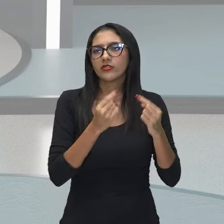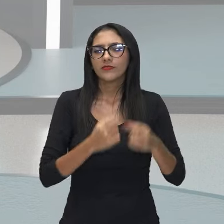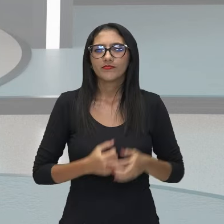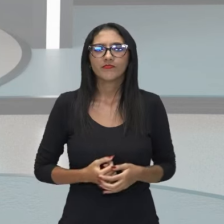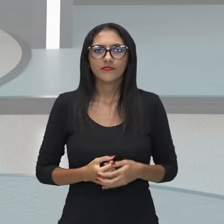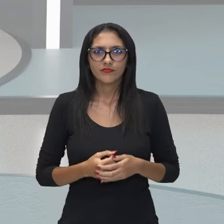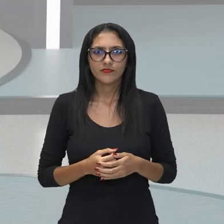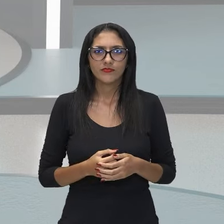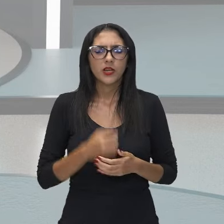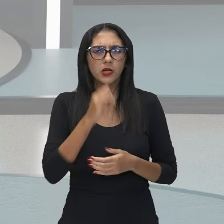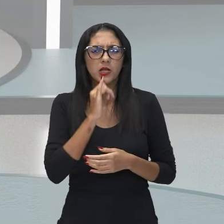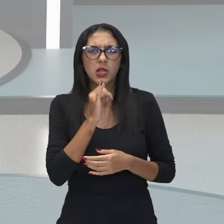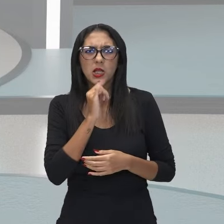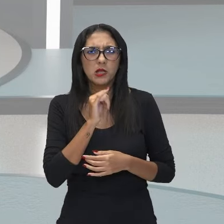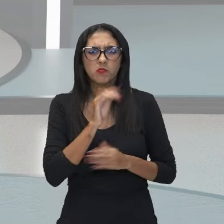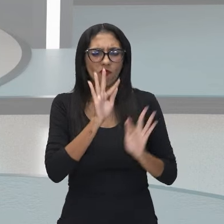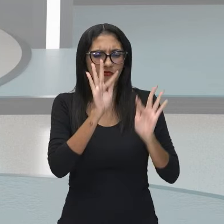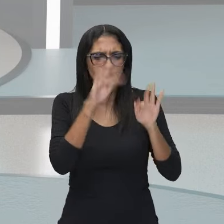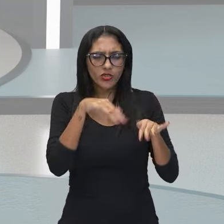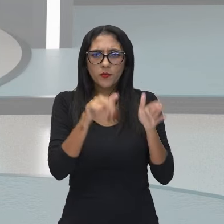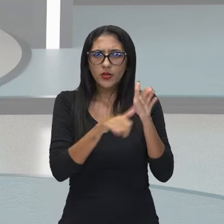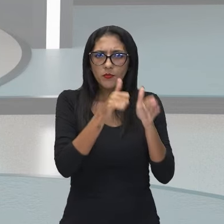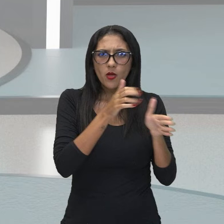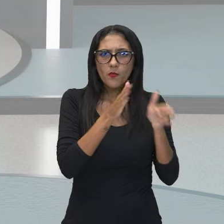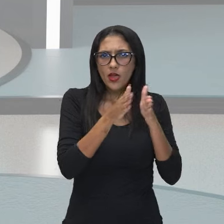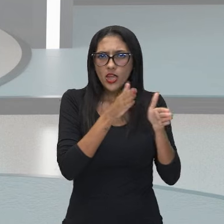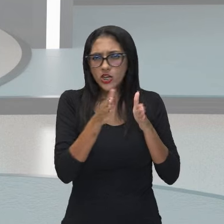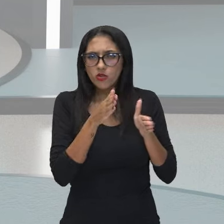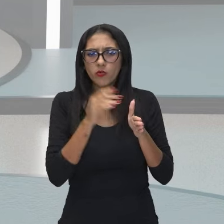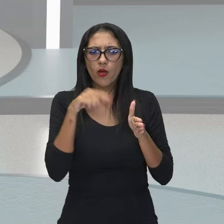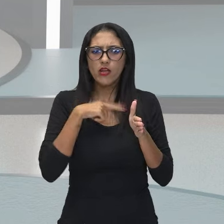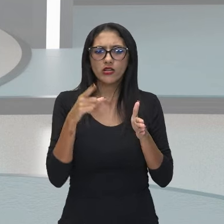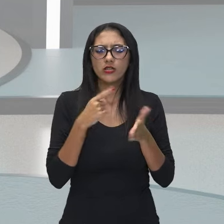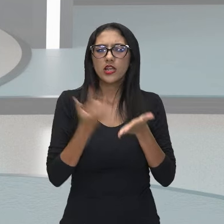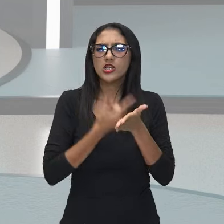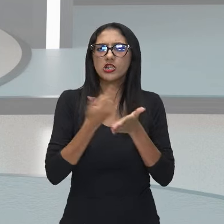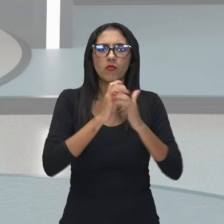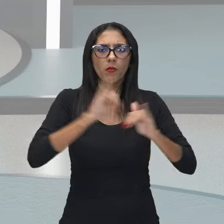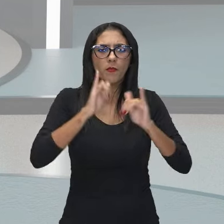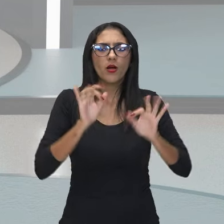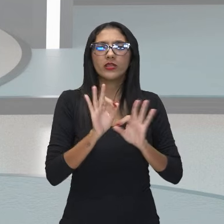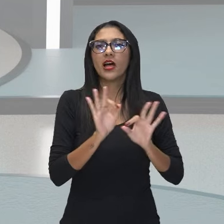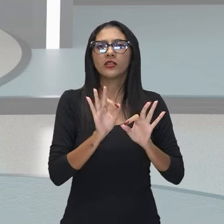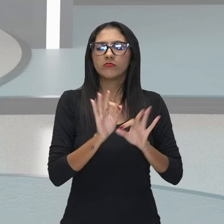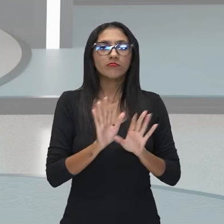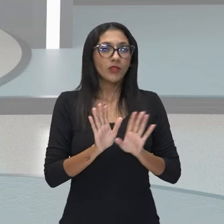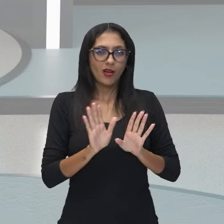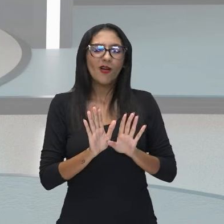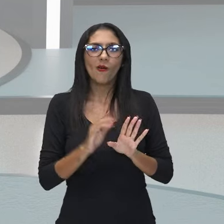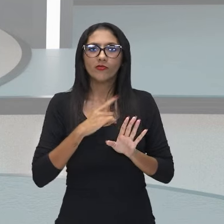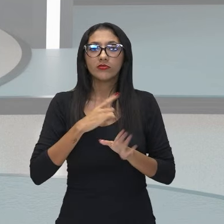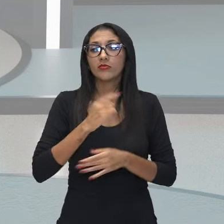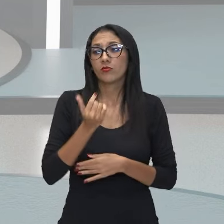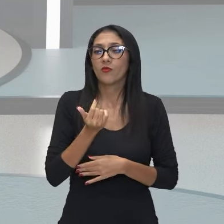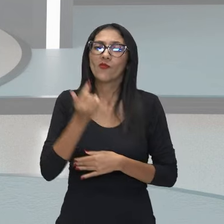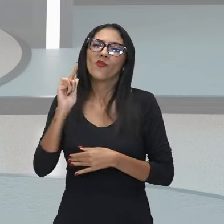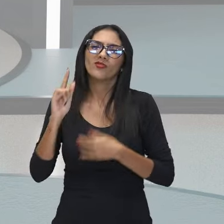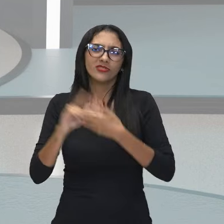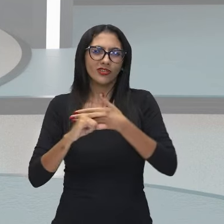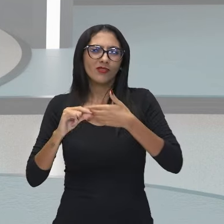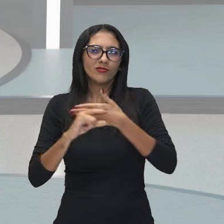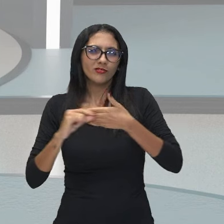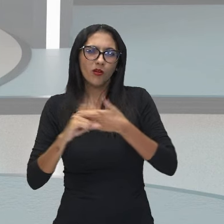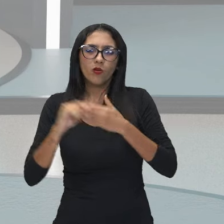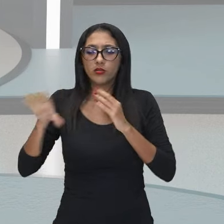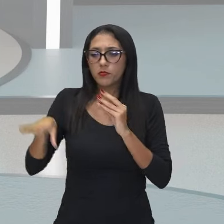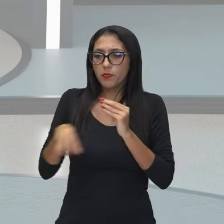finaliza a primeira fase do modernismo, ele para de produzir. Não. Mas aí outros escritores vão surgindo e vão dando corpo e